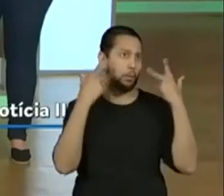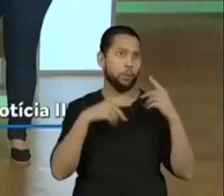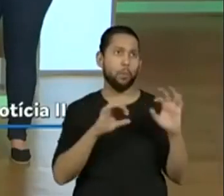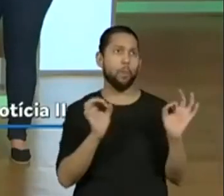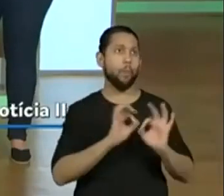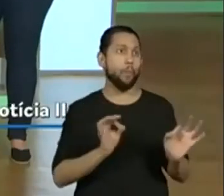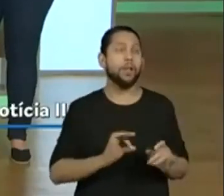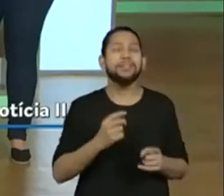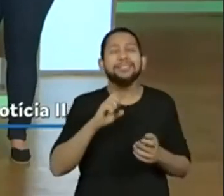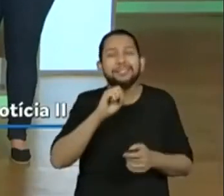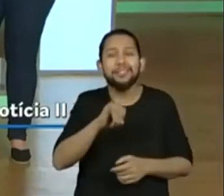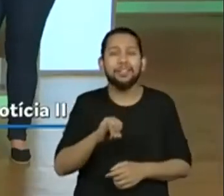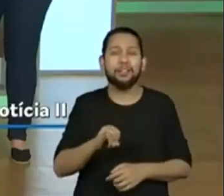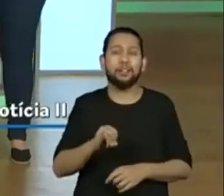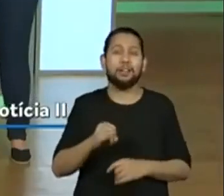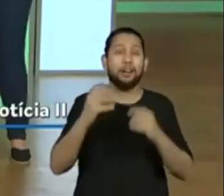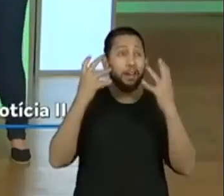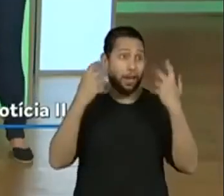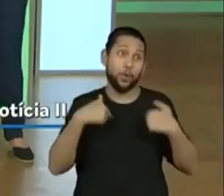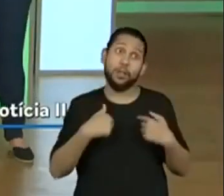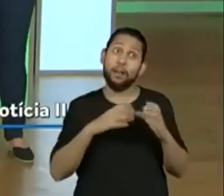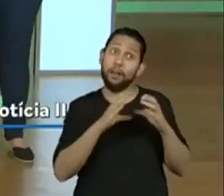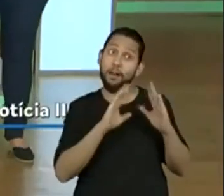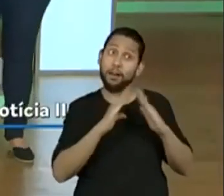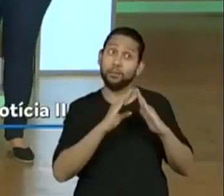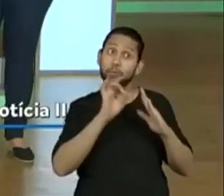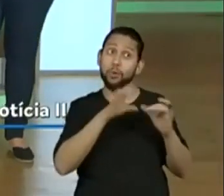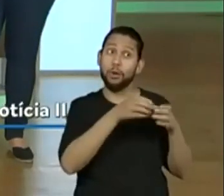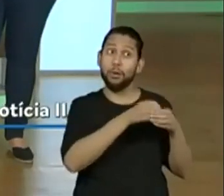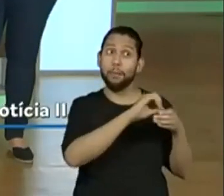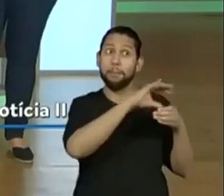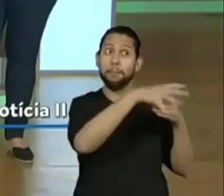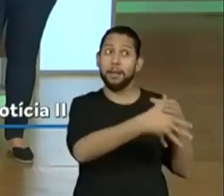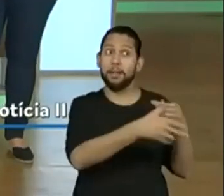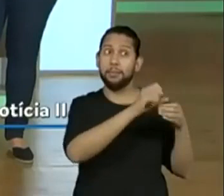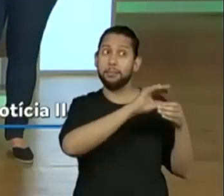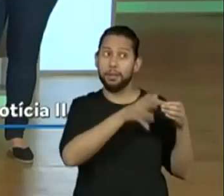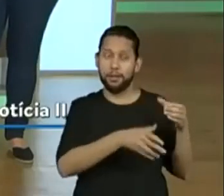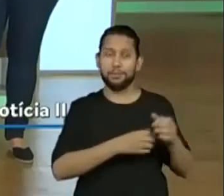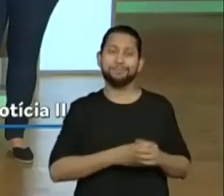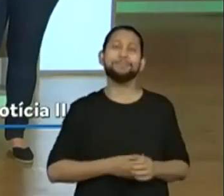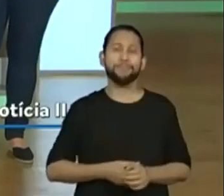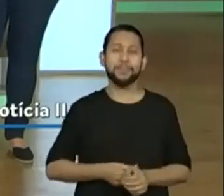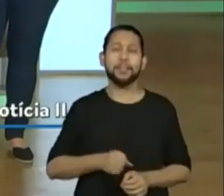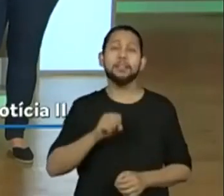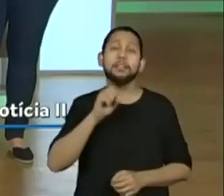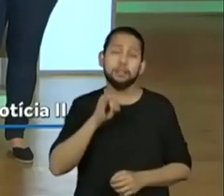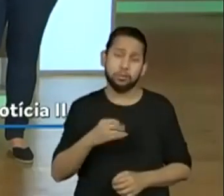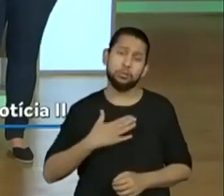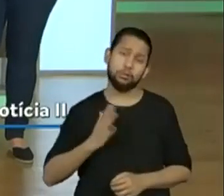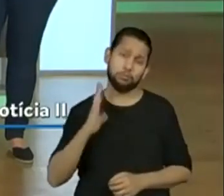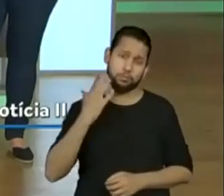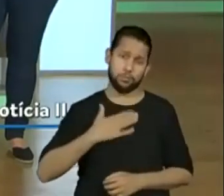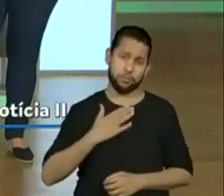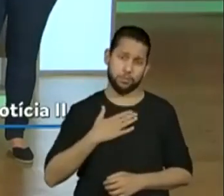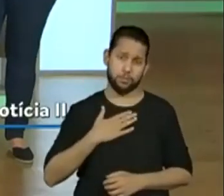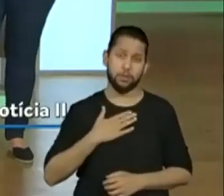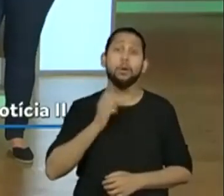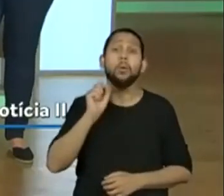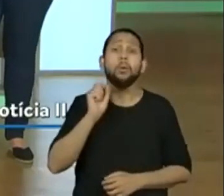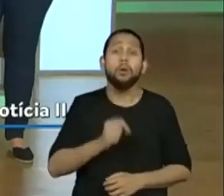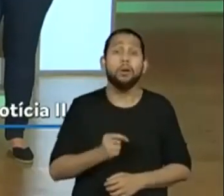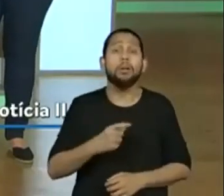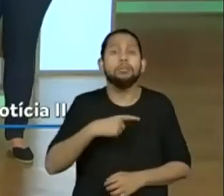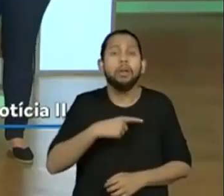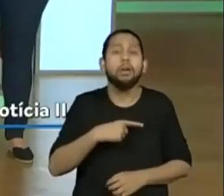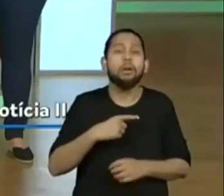ter um bichinho... plantas. É, eu tenho plantas. Ter um bichinho de estimação, né? A gente, quando a gente perde, já aconteceu isso comigo, a gente sente muito.